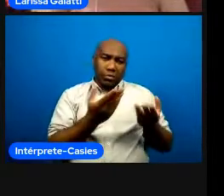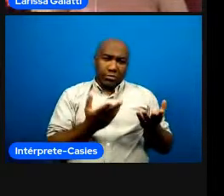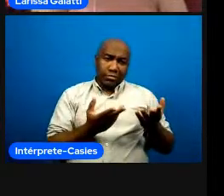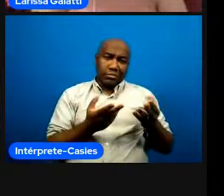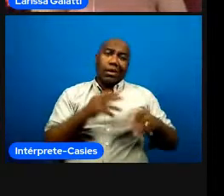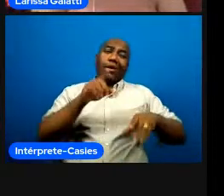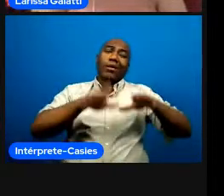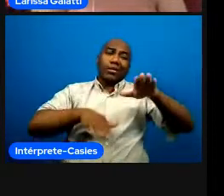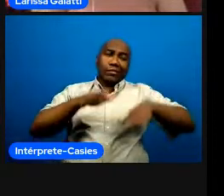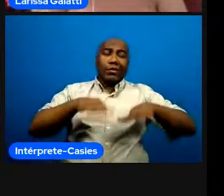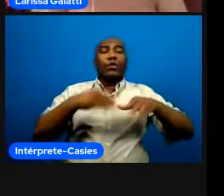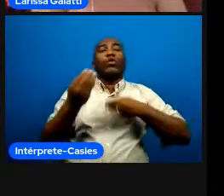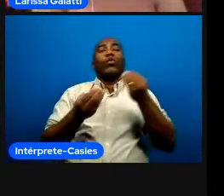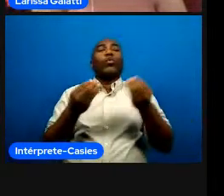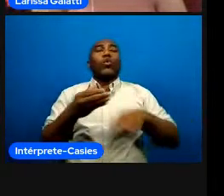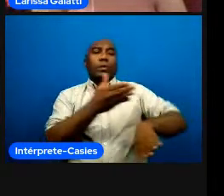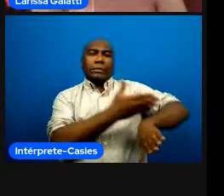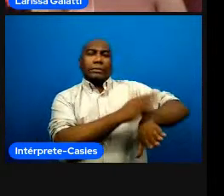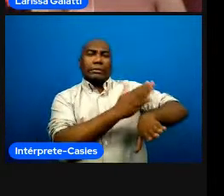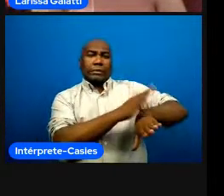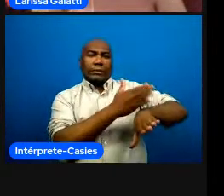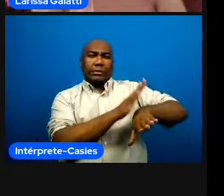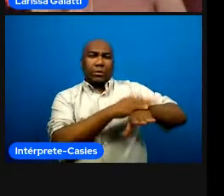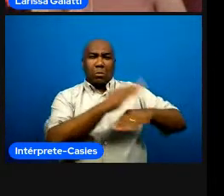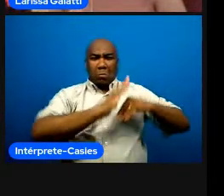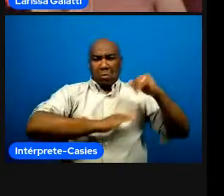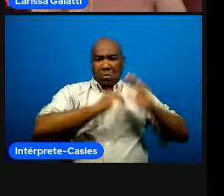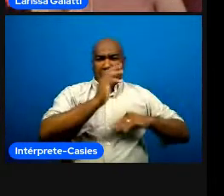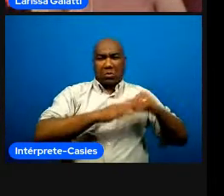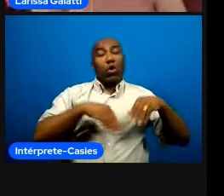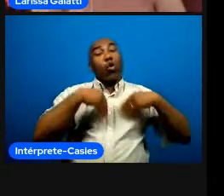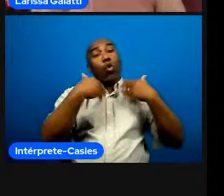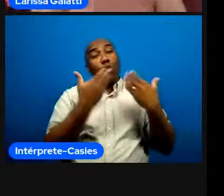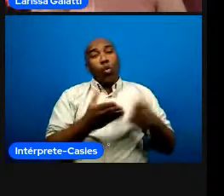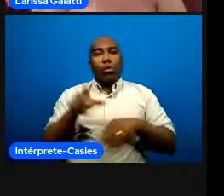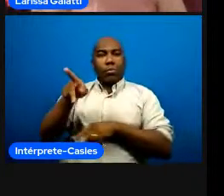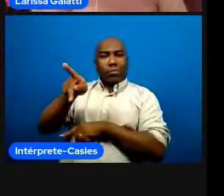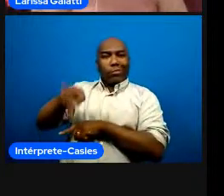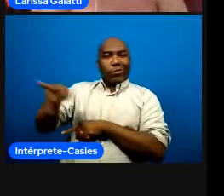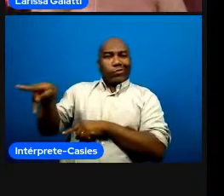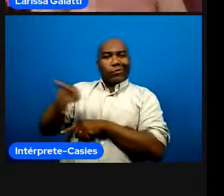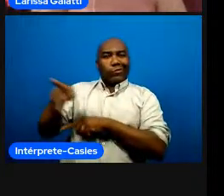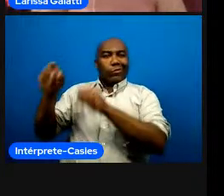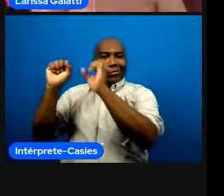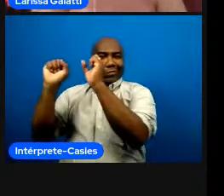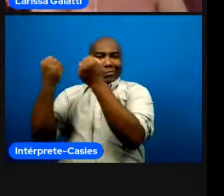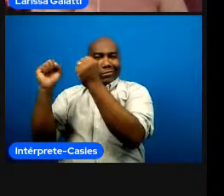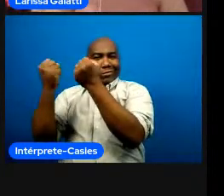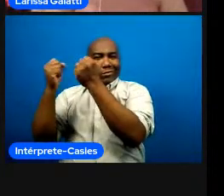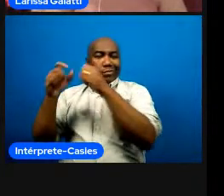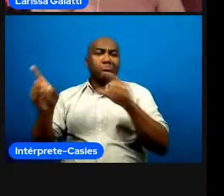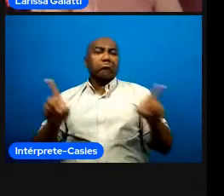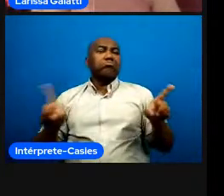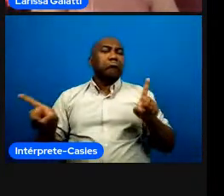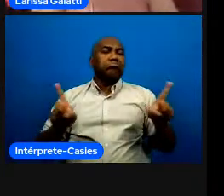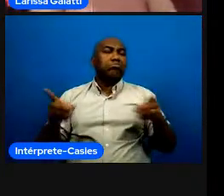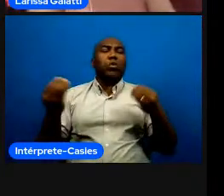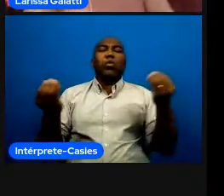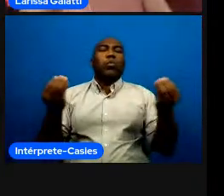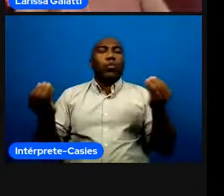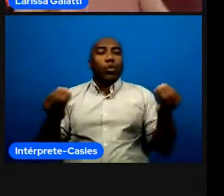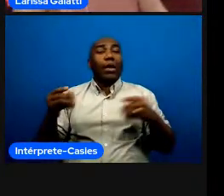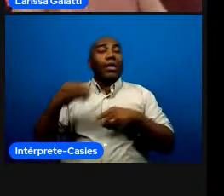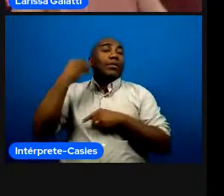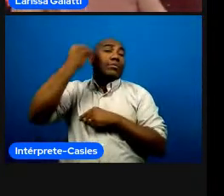eu não aprendo a ser treinador ou treinadora professora ou professora nos cursos na faculdade isso vem da minha experiência de vida inclusive anterior e